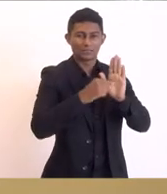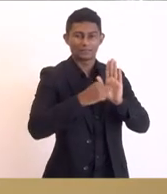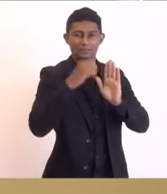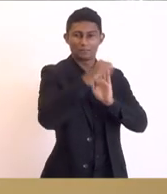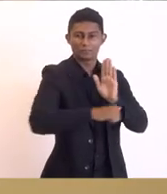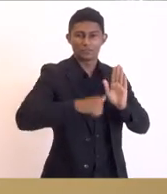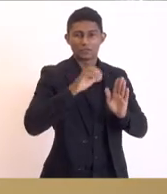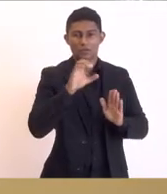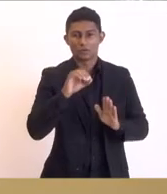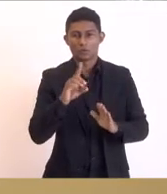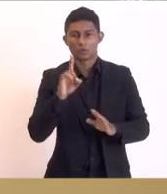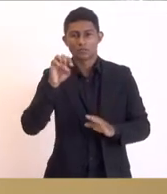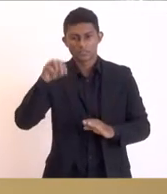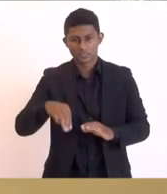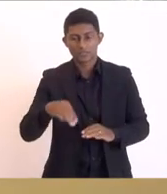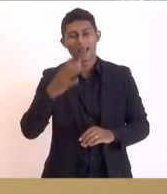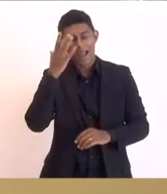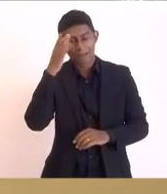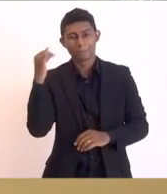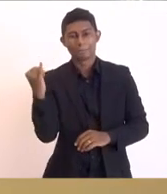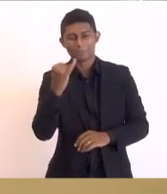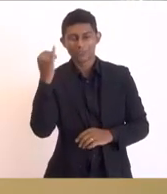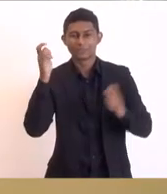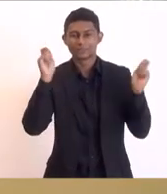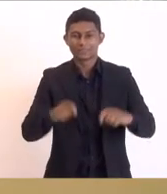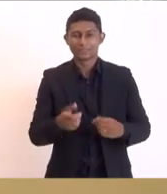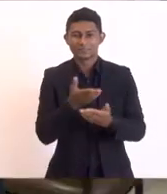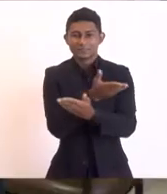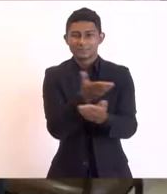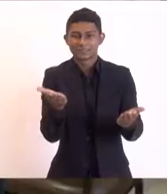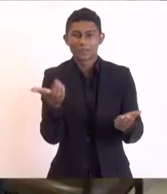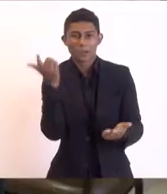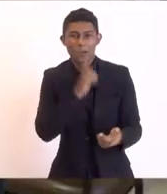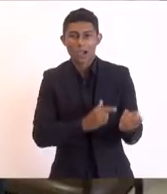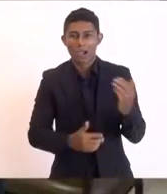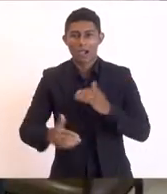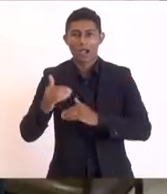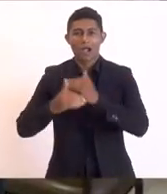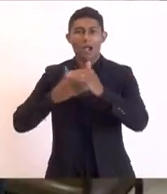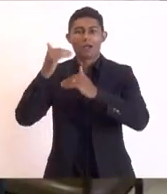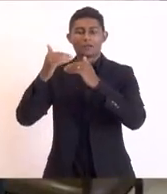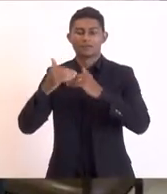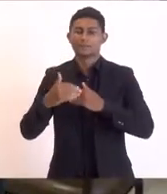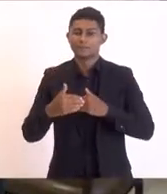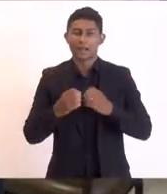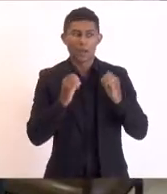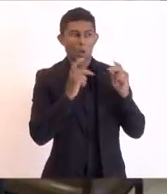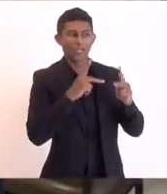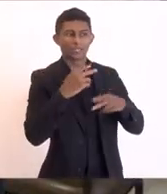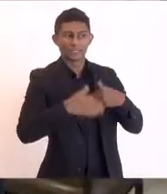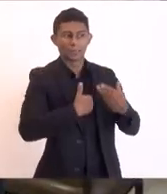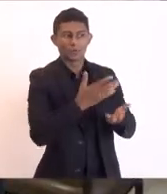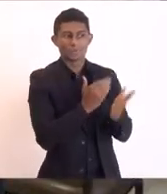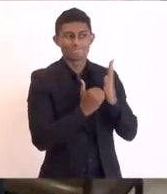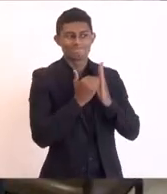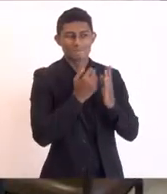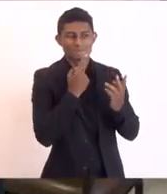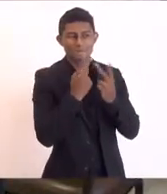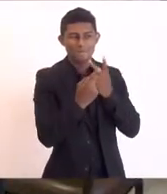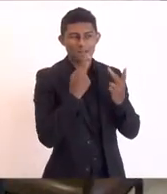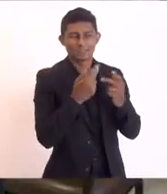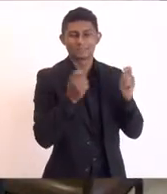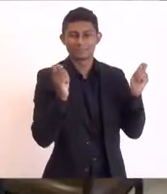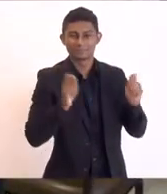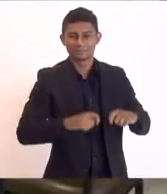Codim, acho que é importante, isso pode potencializar o município ali e a região. Tá bom, depois a vai falar mais isso, vou voltar a